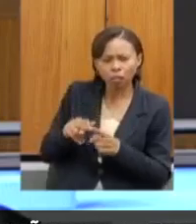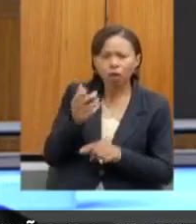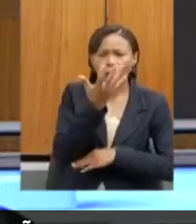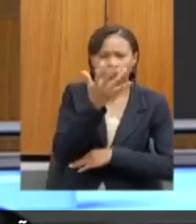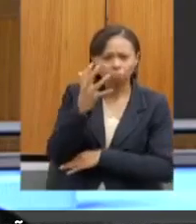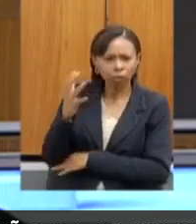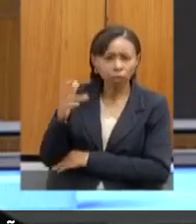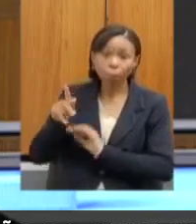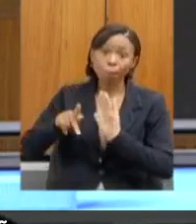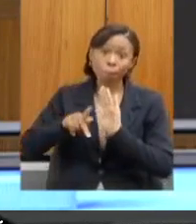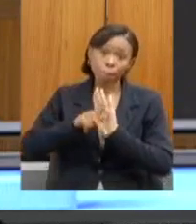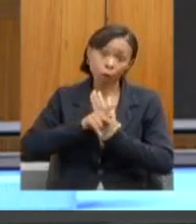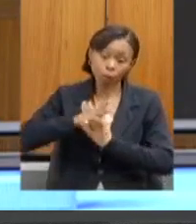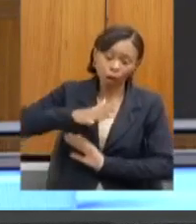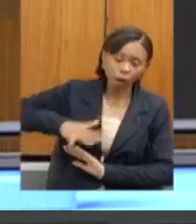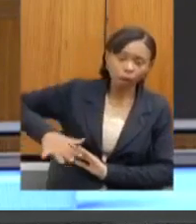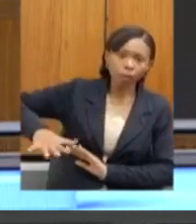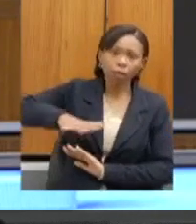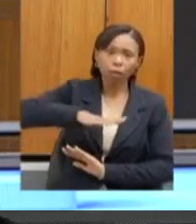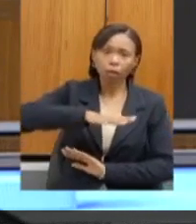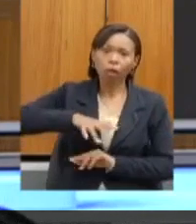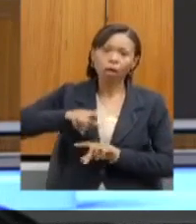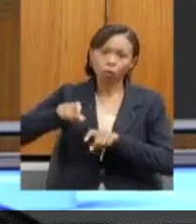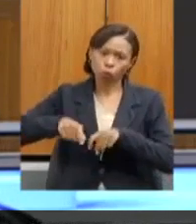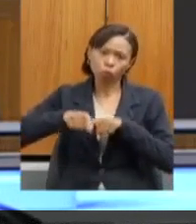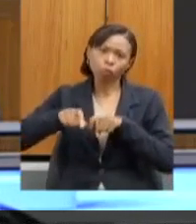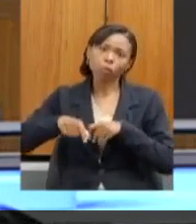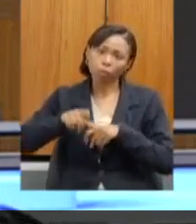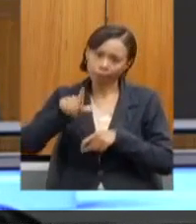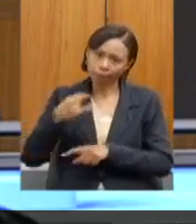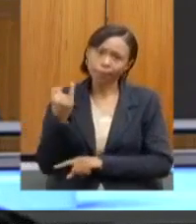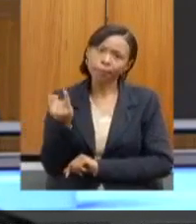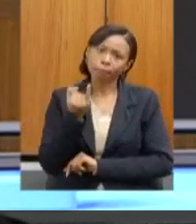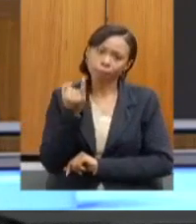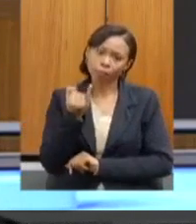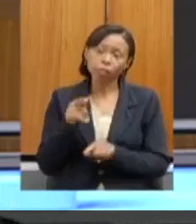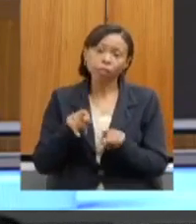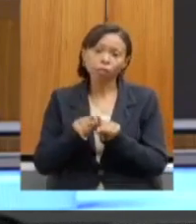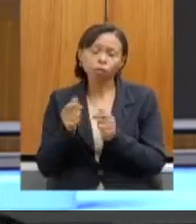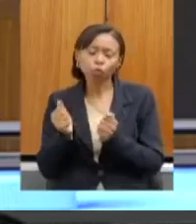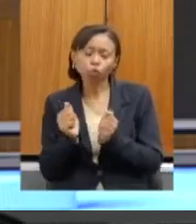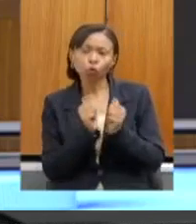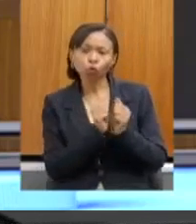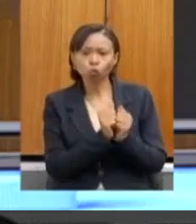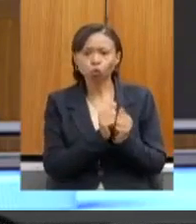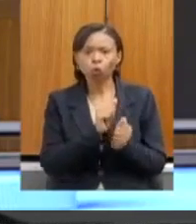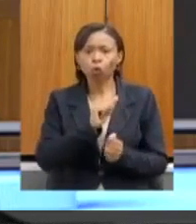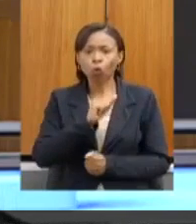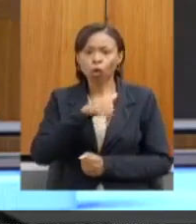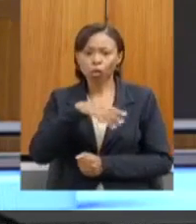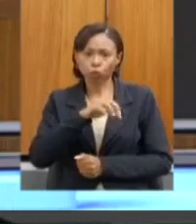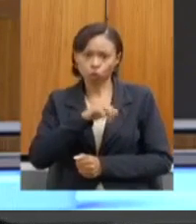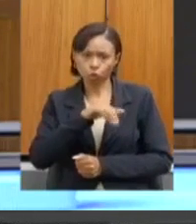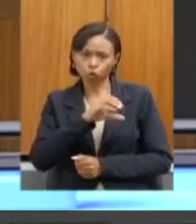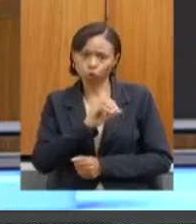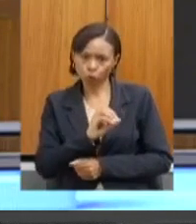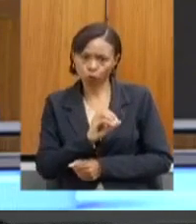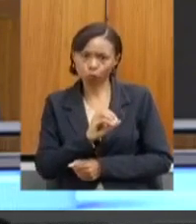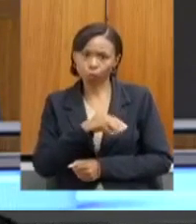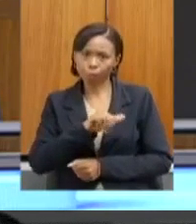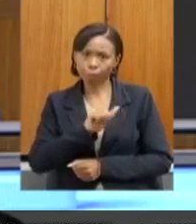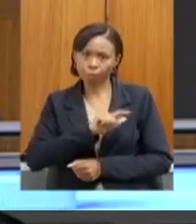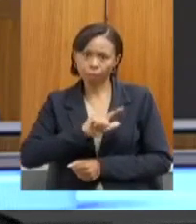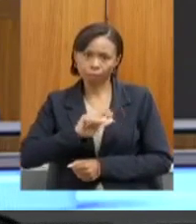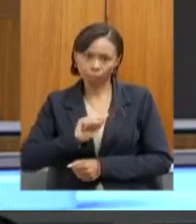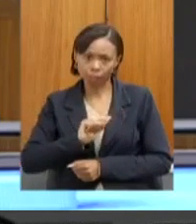importante, também em coordenação com o nosso colega Antônio Malar, nós fizemos um grande esforço no